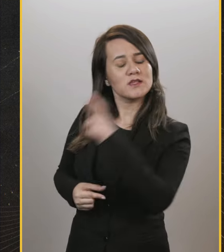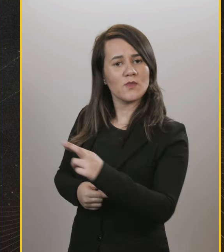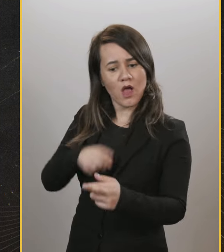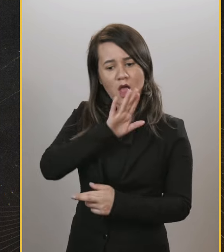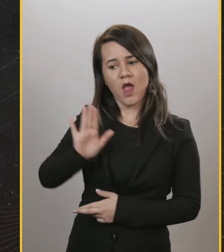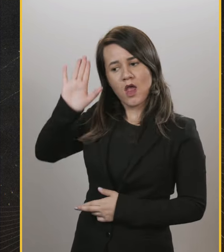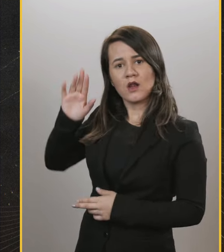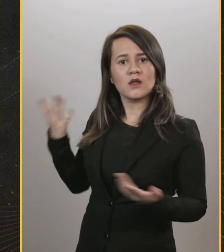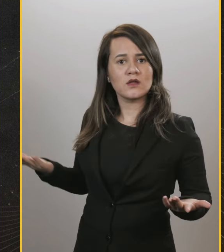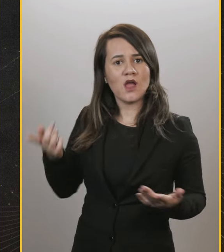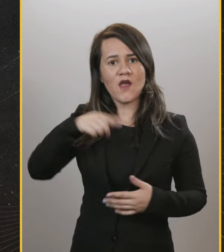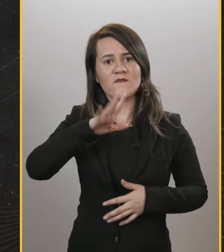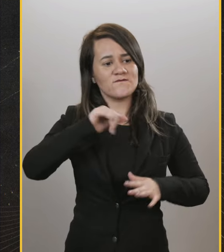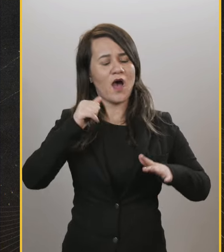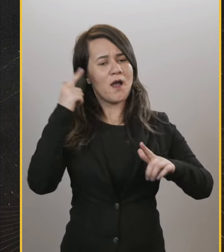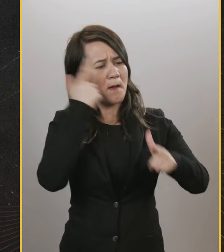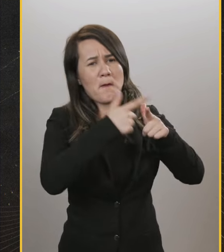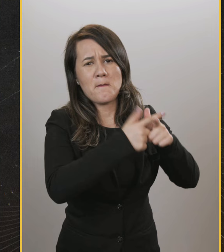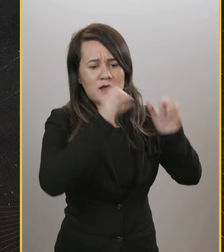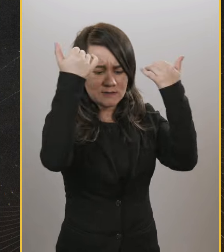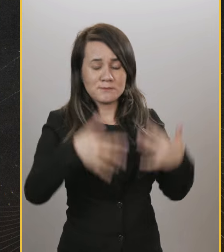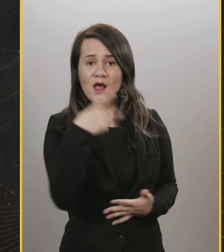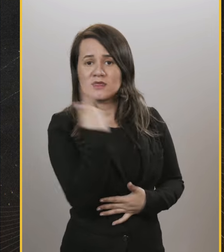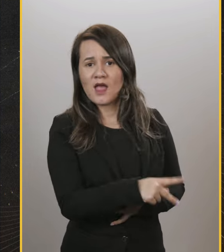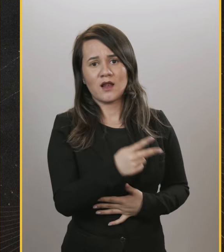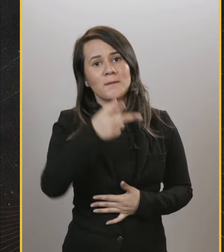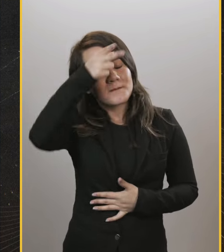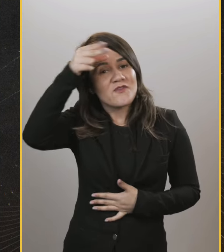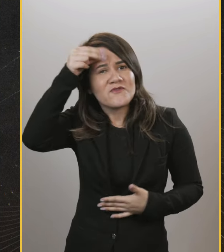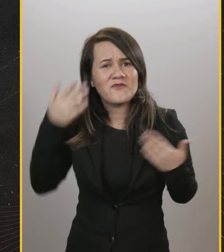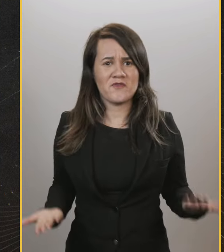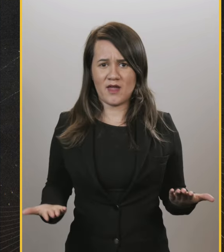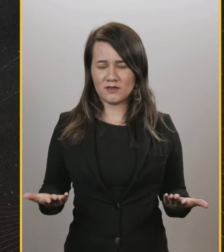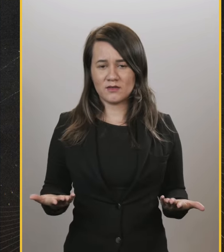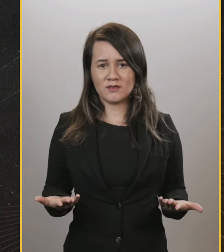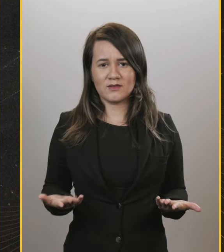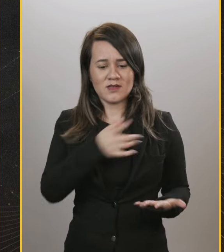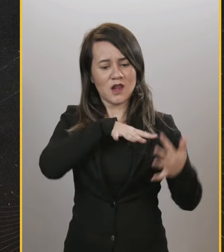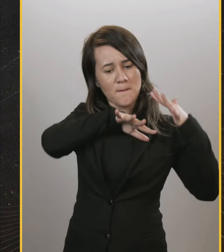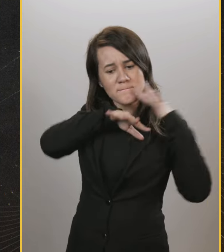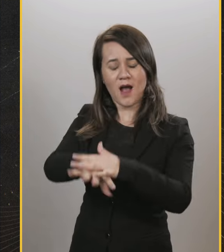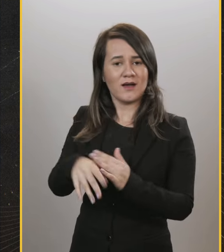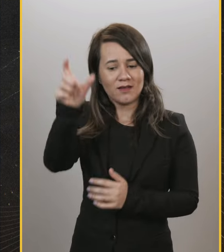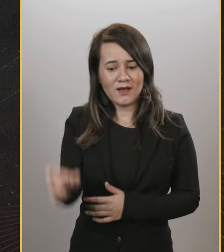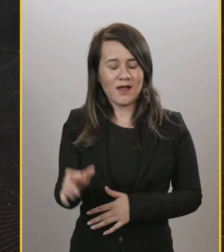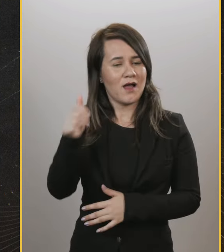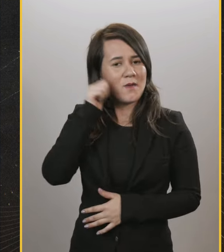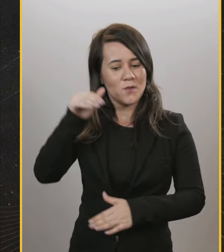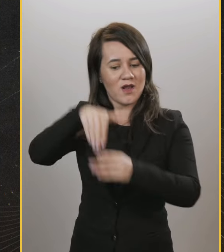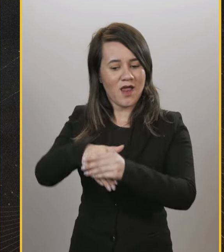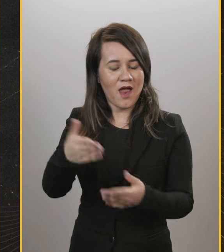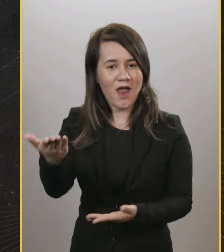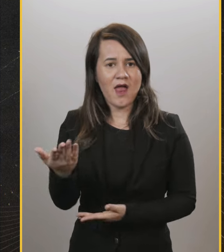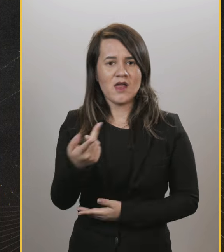Nunes pediu direito de resposta a uma eleitora. Vão cair matando em cima desse cara. Ele é prefeito, e ele, tipo, tá agredindo